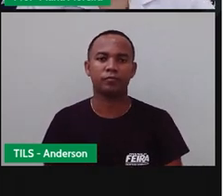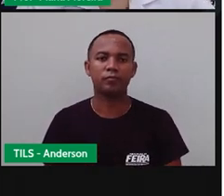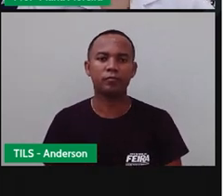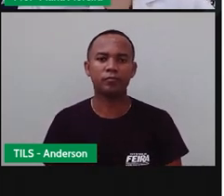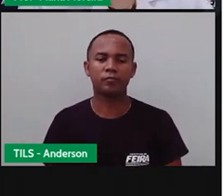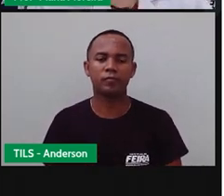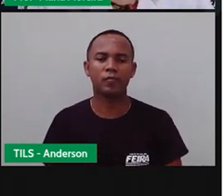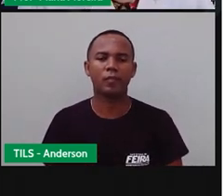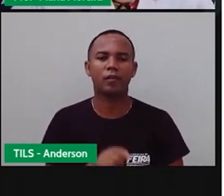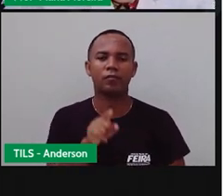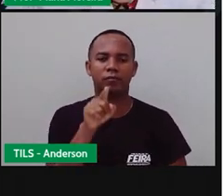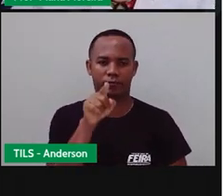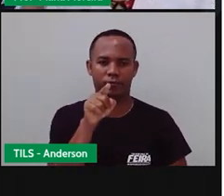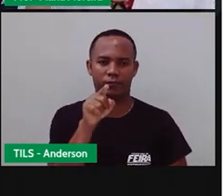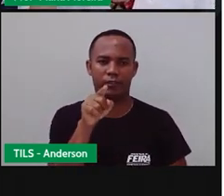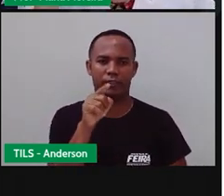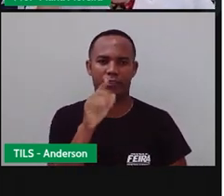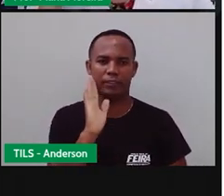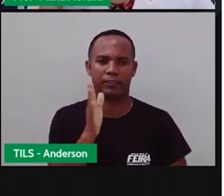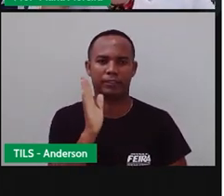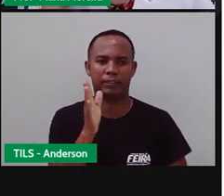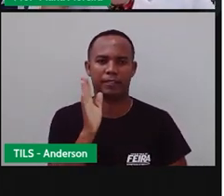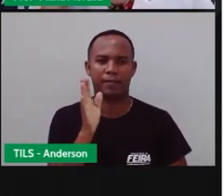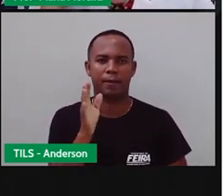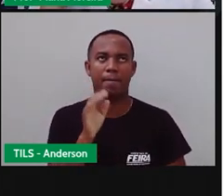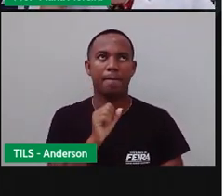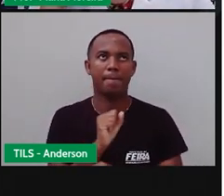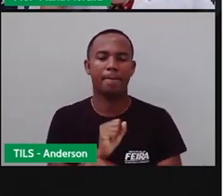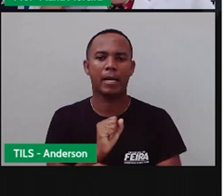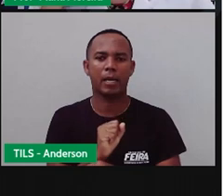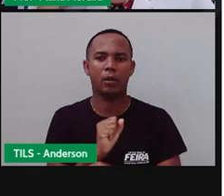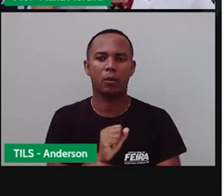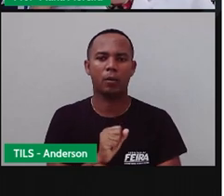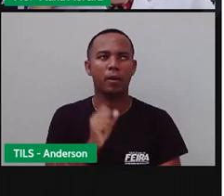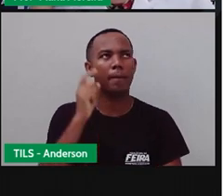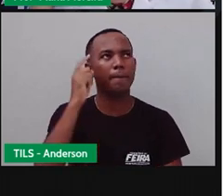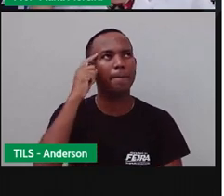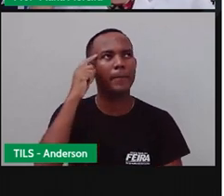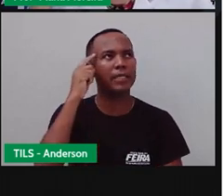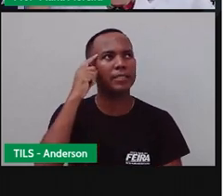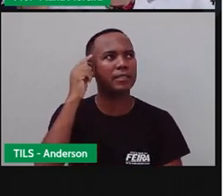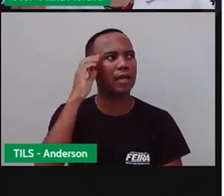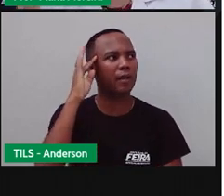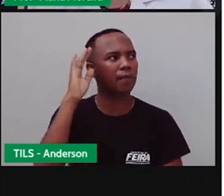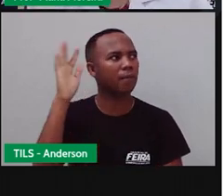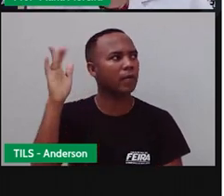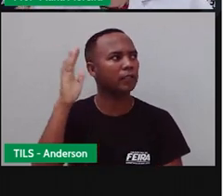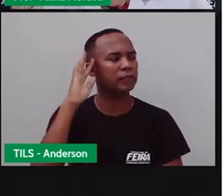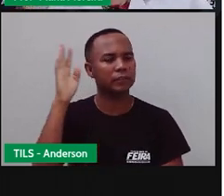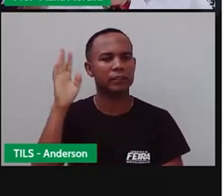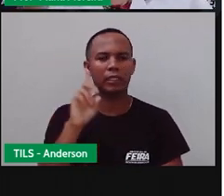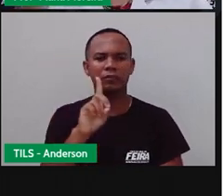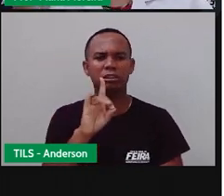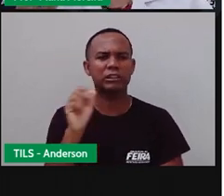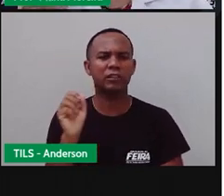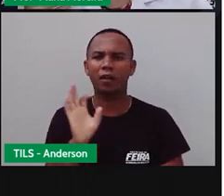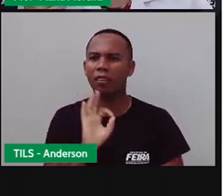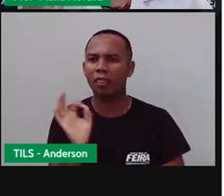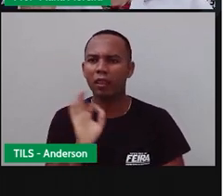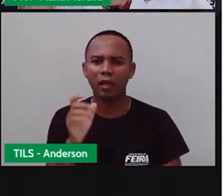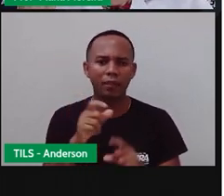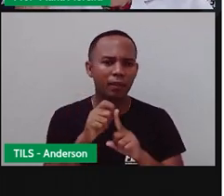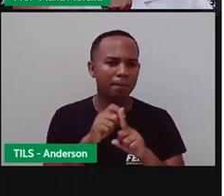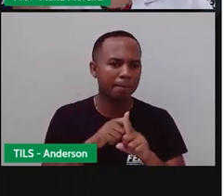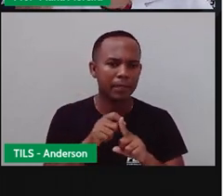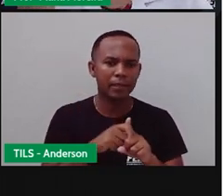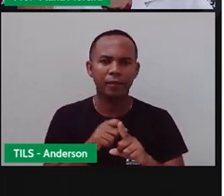Bom, você já parou pra imaginar se não existissem os dias, os meses,